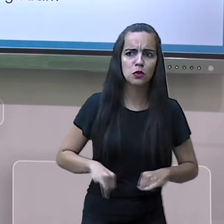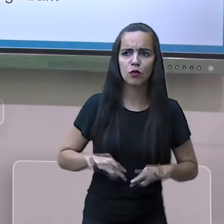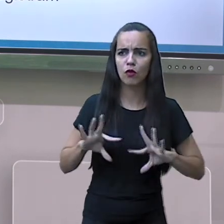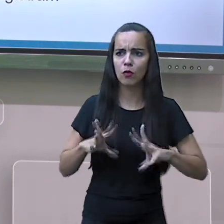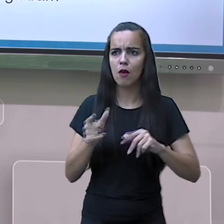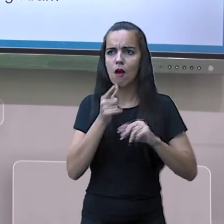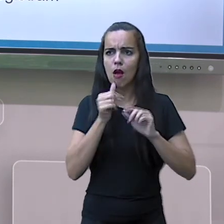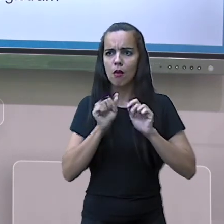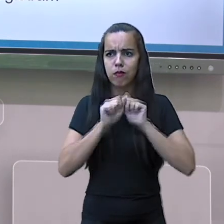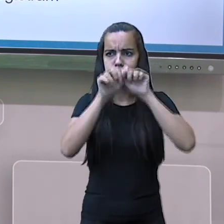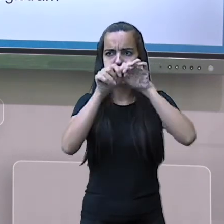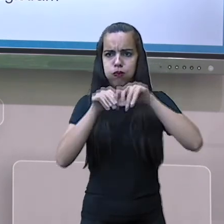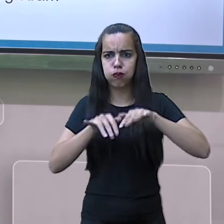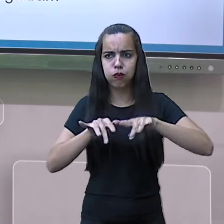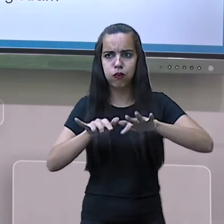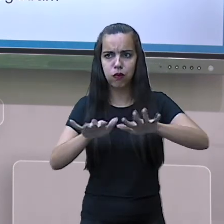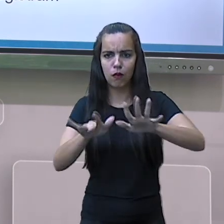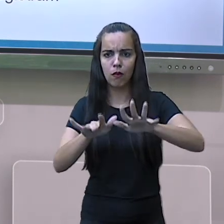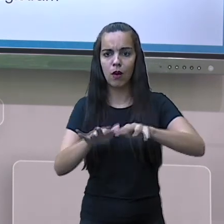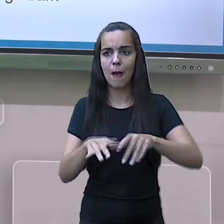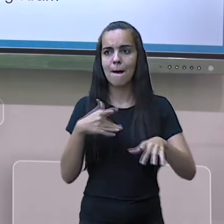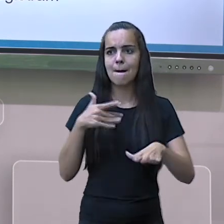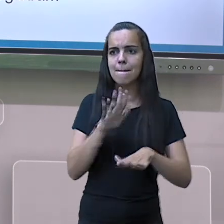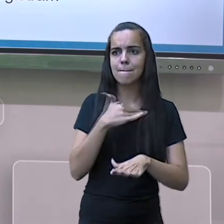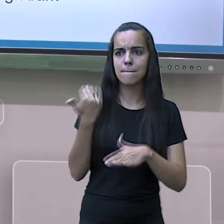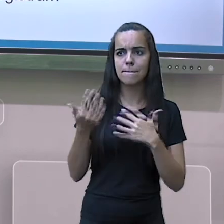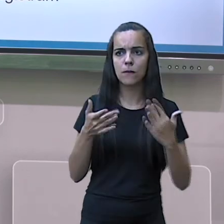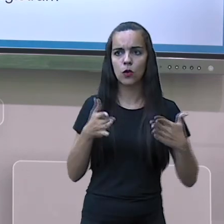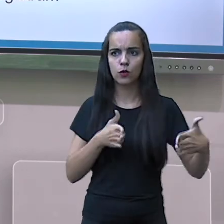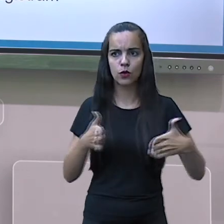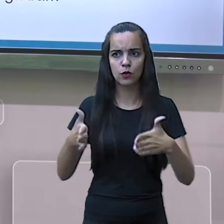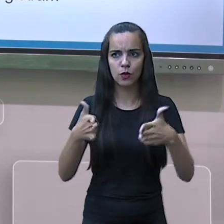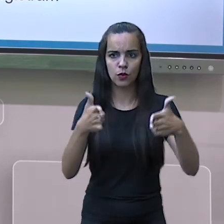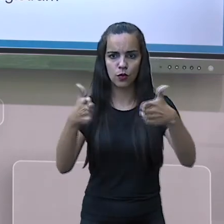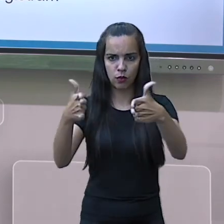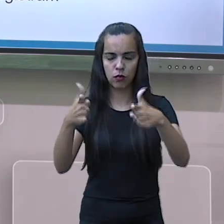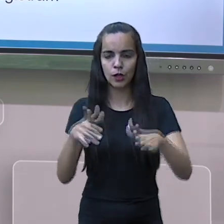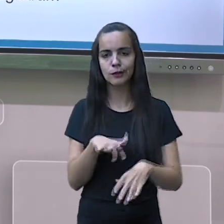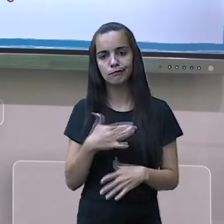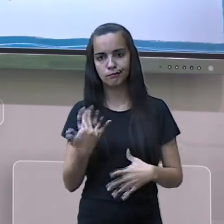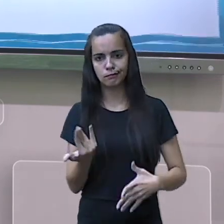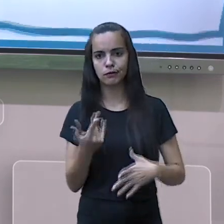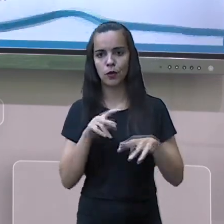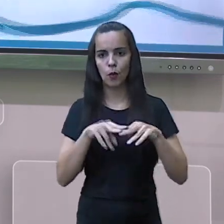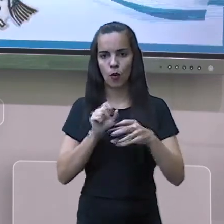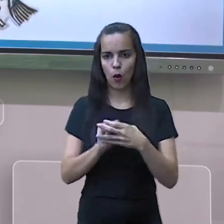que acabou matando toda a vida no nosso Rio Doce.